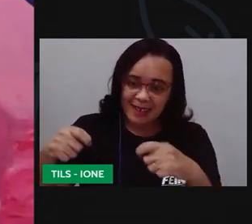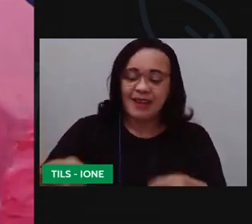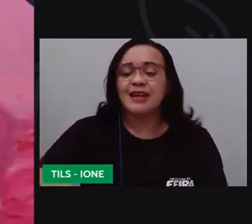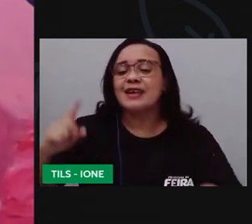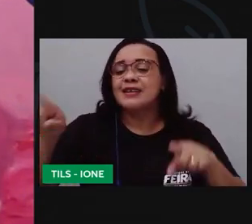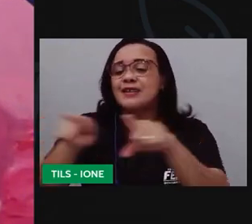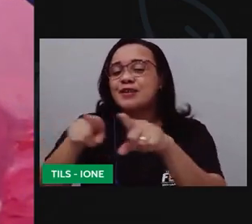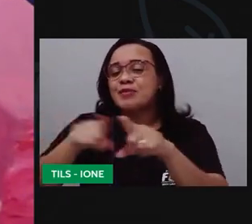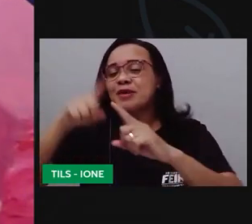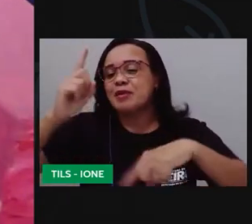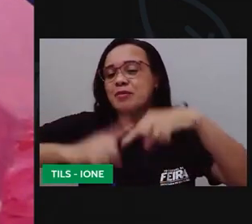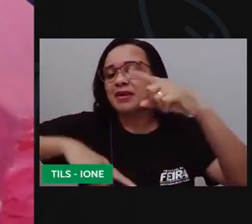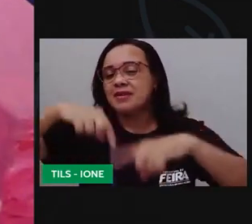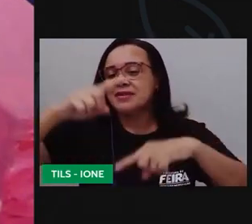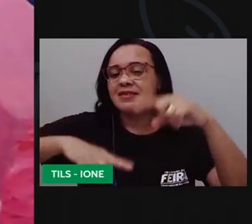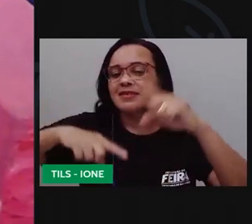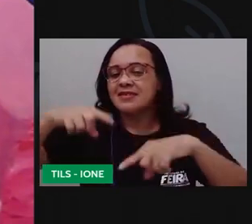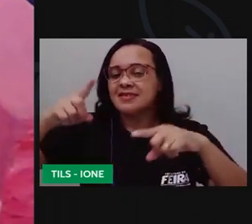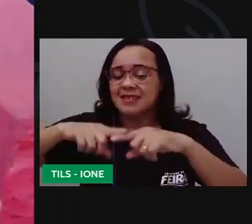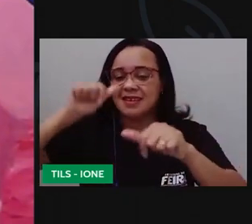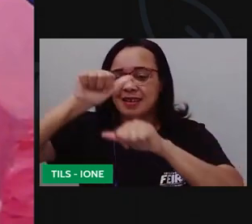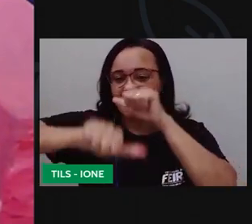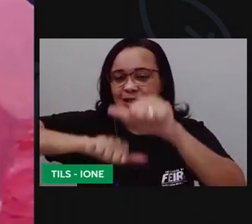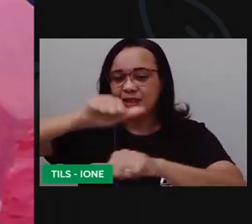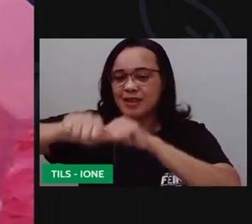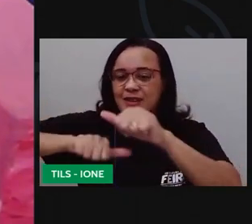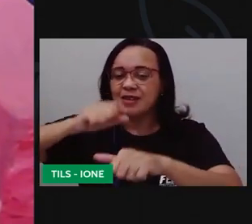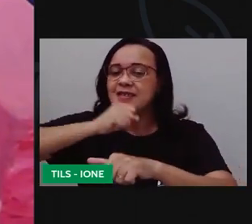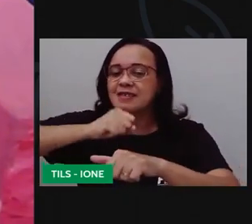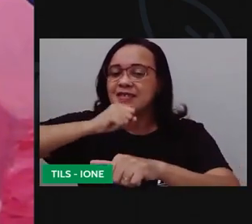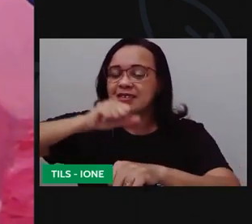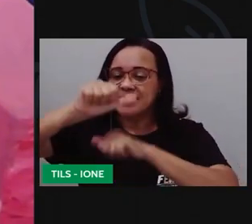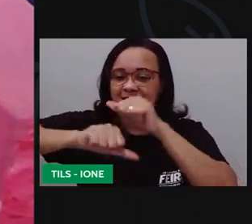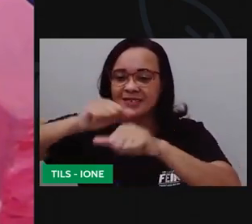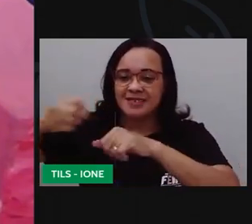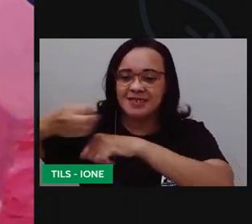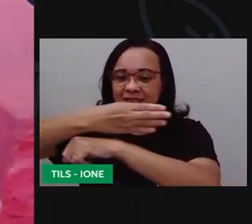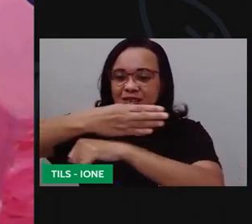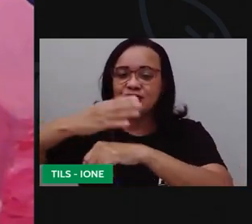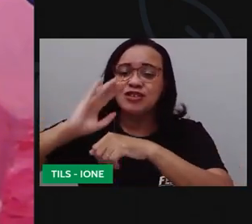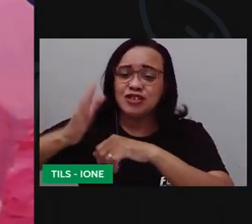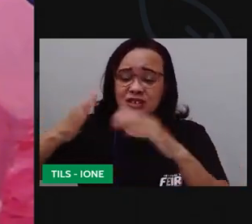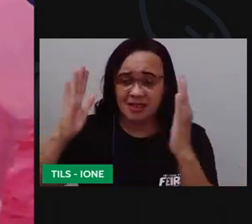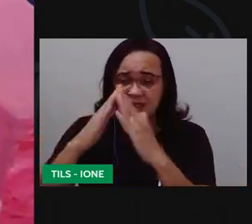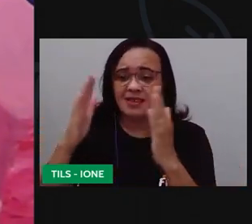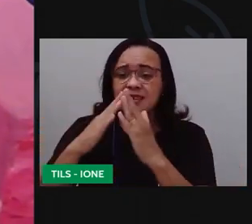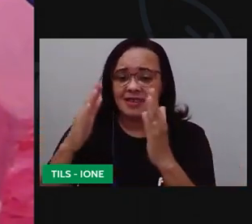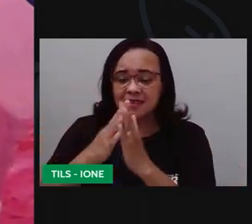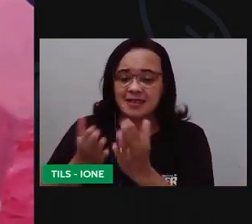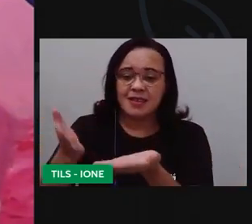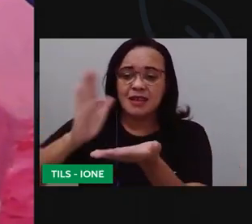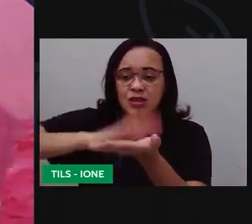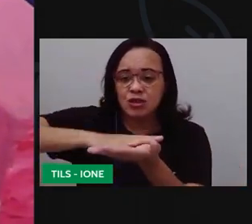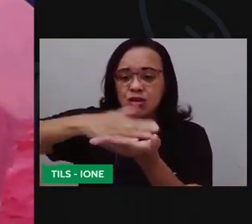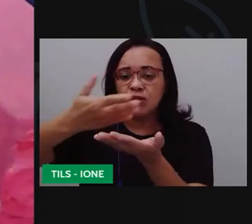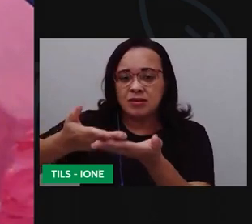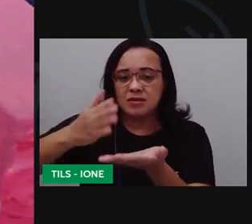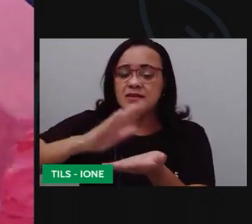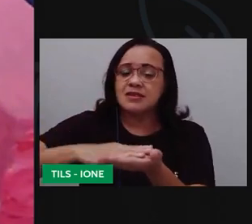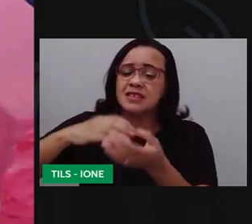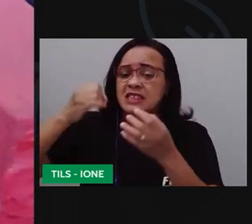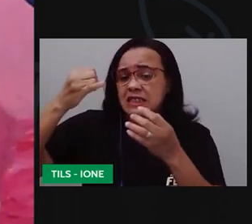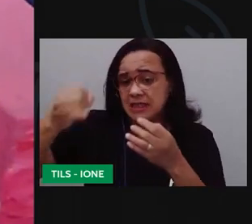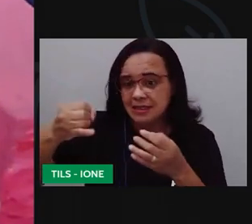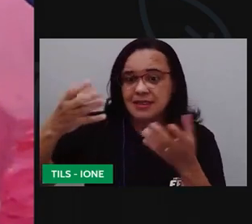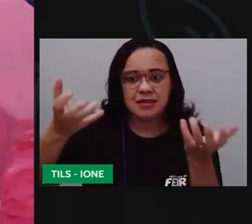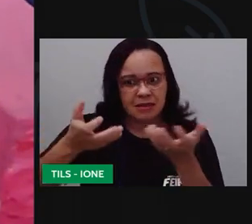reciclado a maioria dá pra você utilizar coisas que você já tem em casa ó dobrei bota o colinho aqui se eu quiser